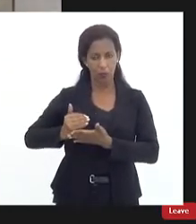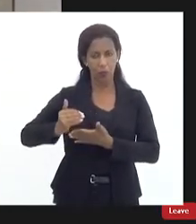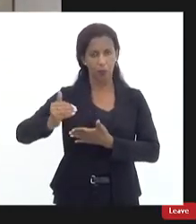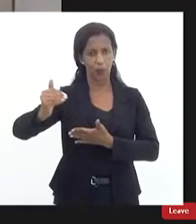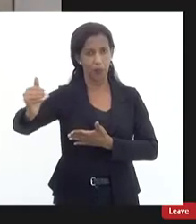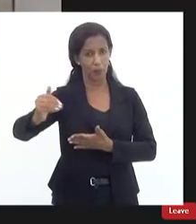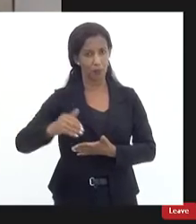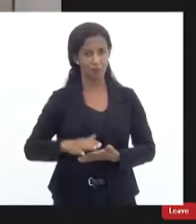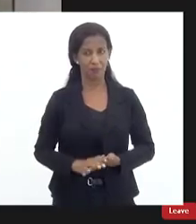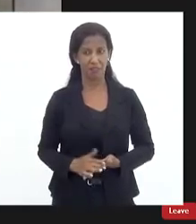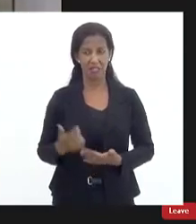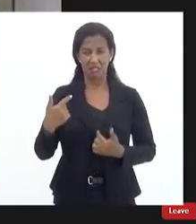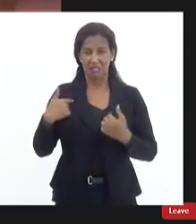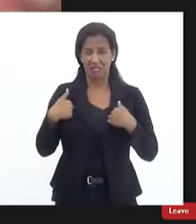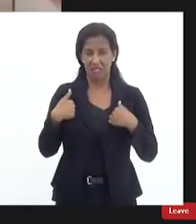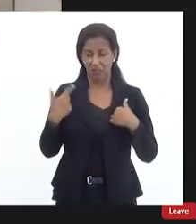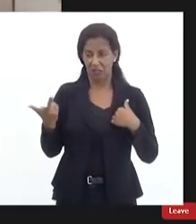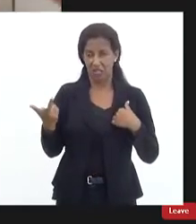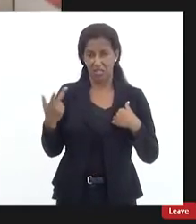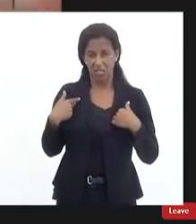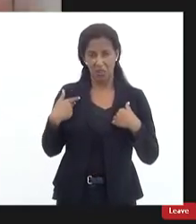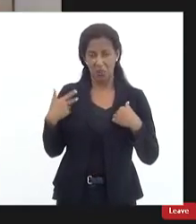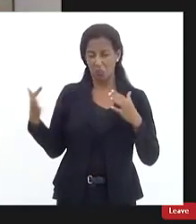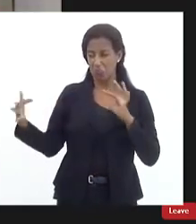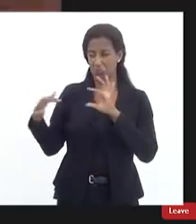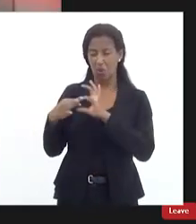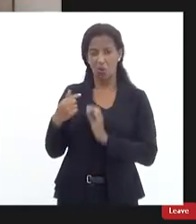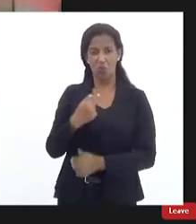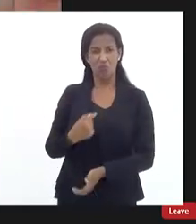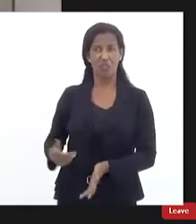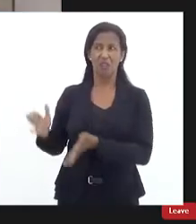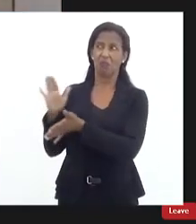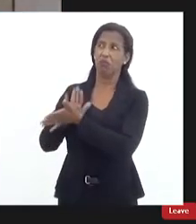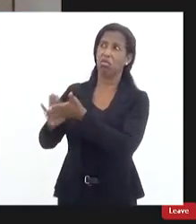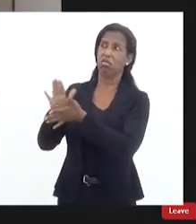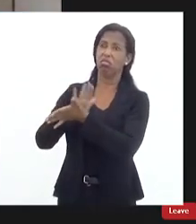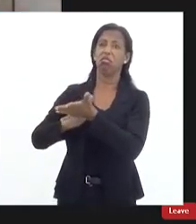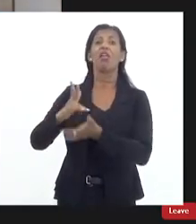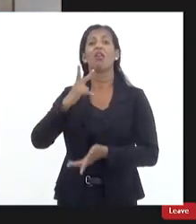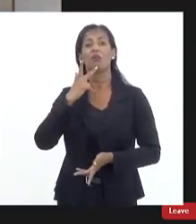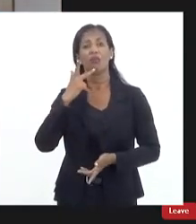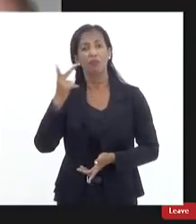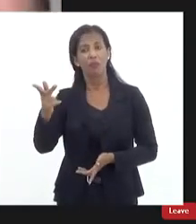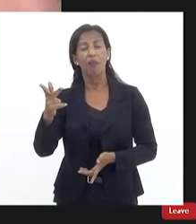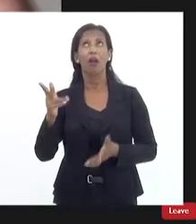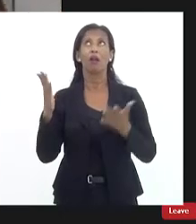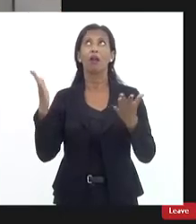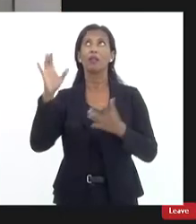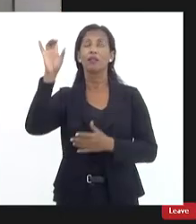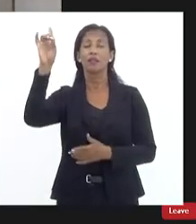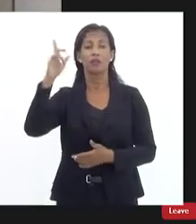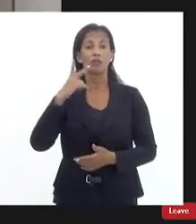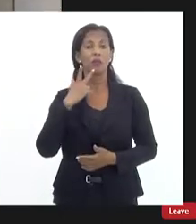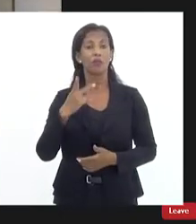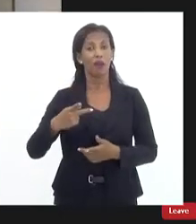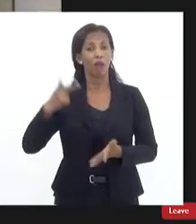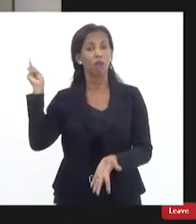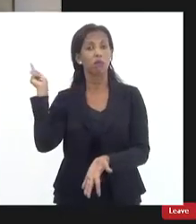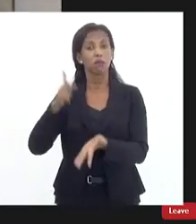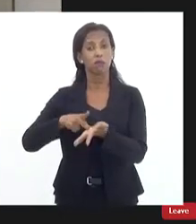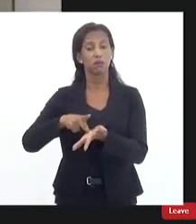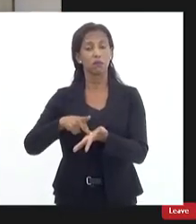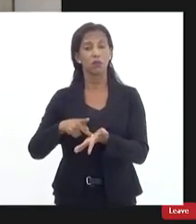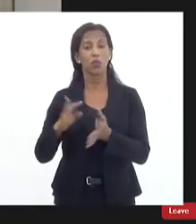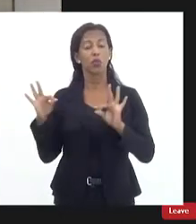e eu como não devo nada governador nenhum nada ninguém eu falo que eu tenho que falar graças a Deus eu falo que eu tenho que falar